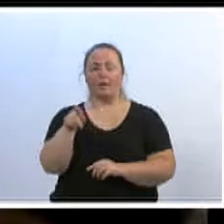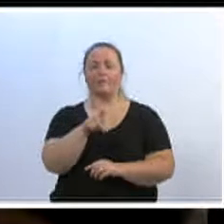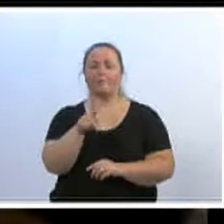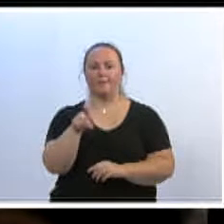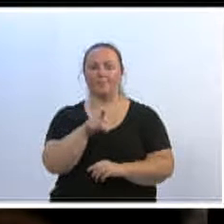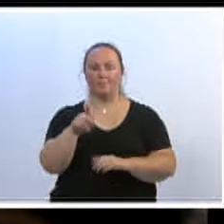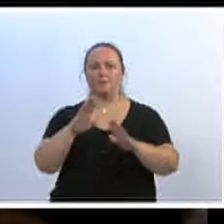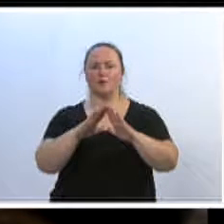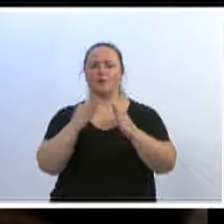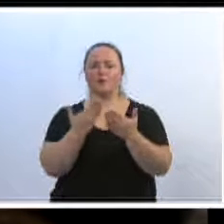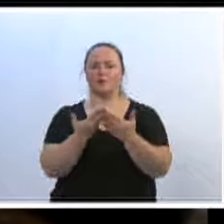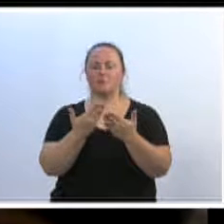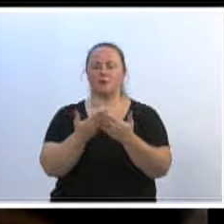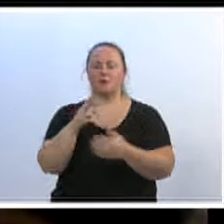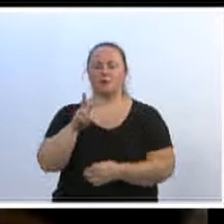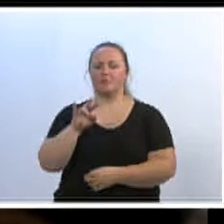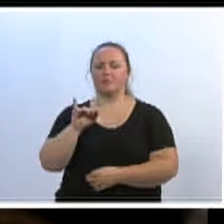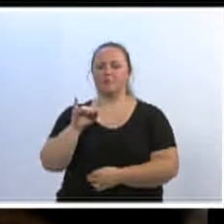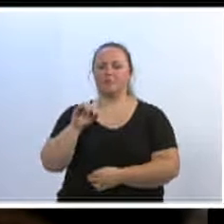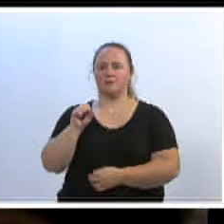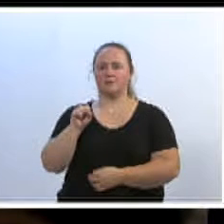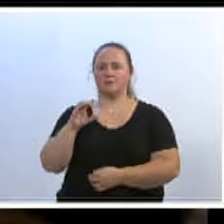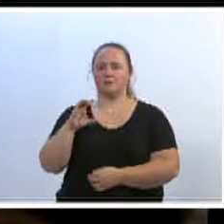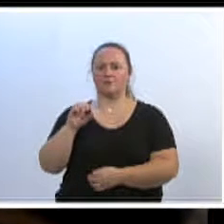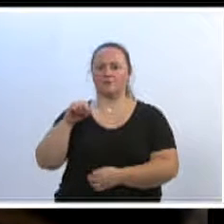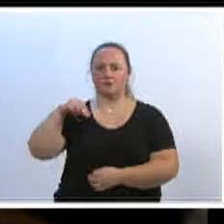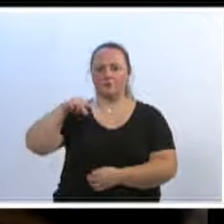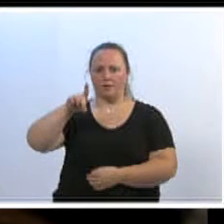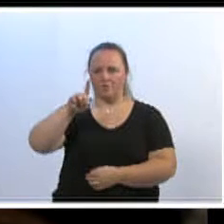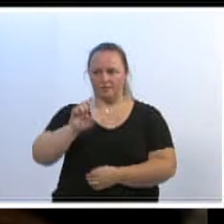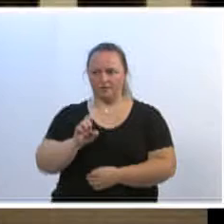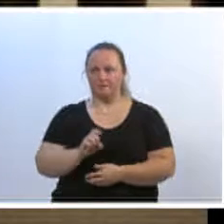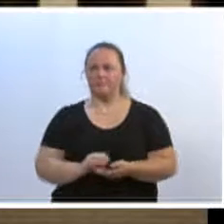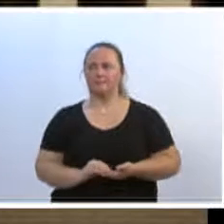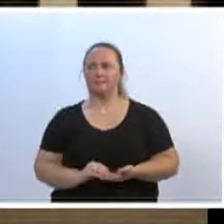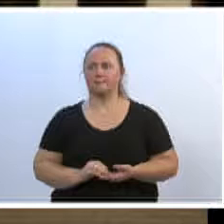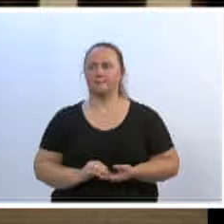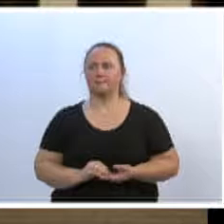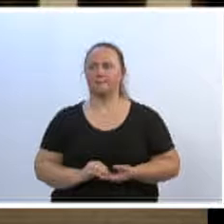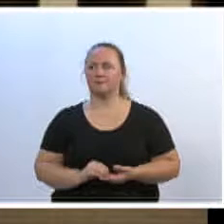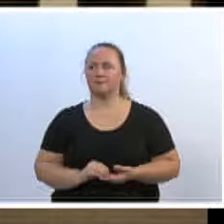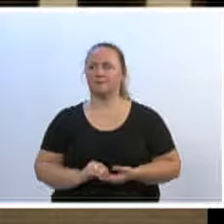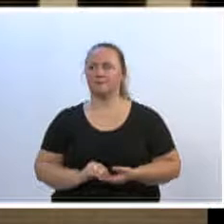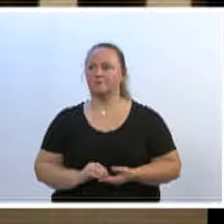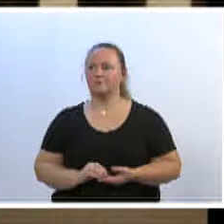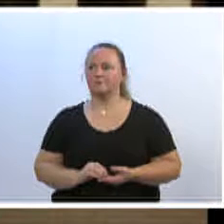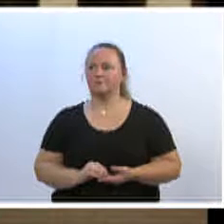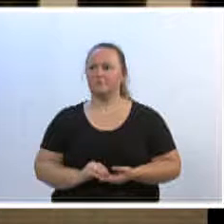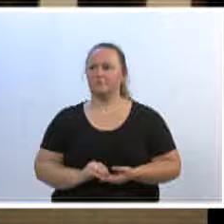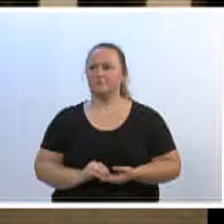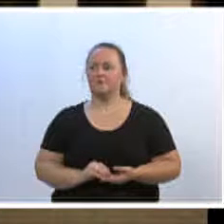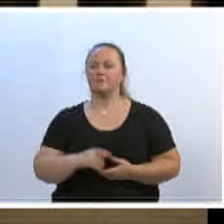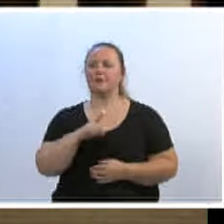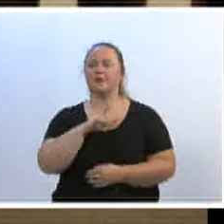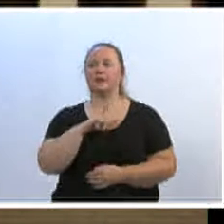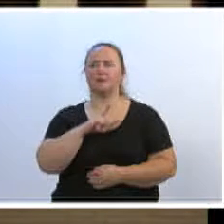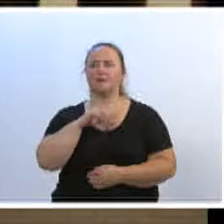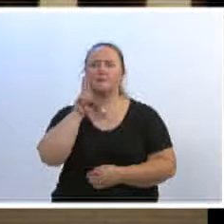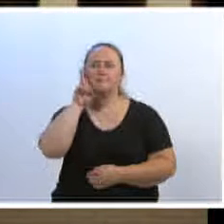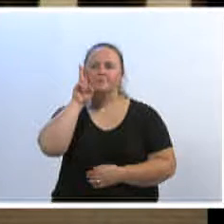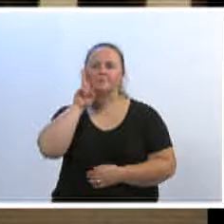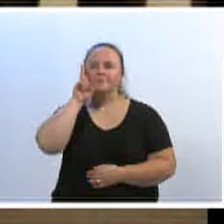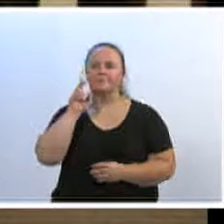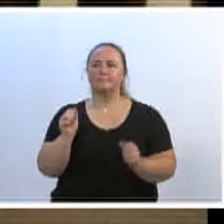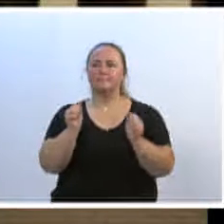Básica Municipal Visconde Toné. Por que eu faço questão de trazer esse assunto aqui hoje? Estão ali as fotos sendo passadas? Porque nós temos uma história com essa